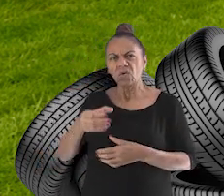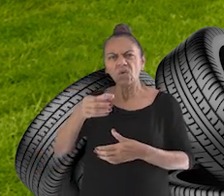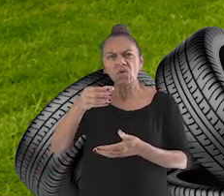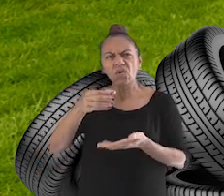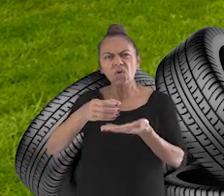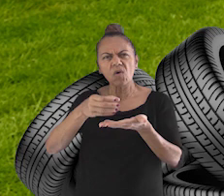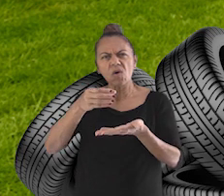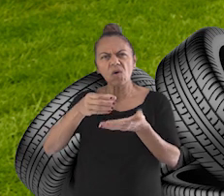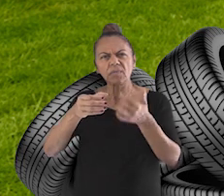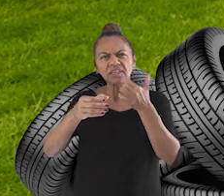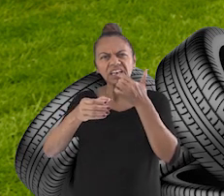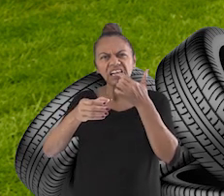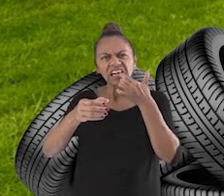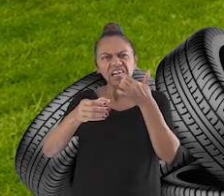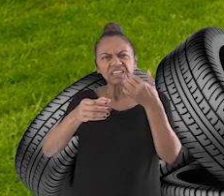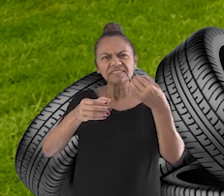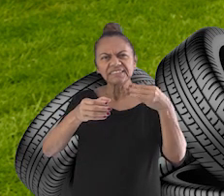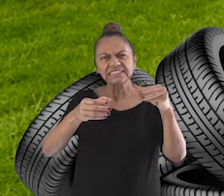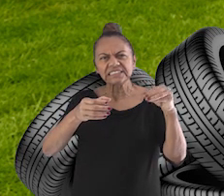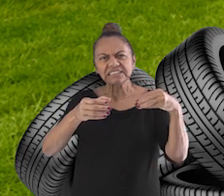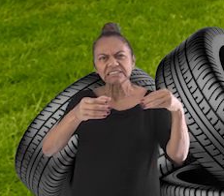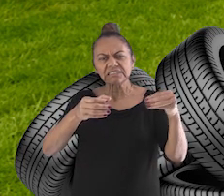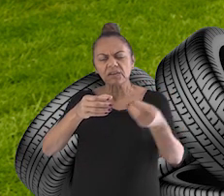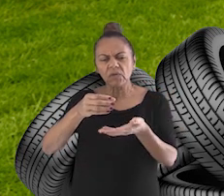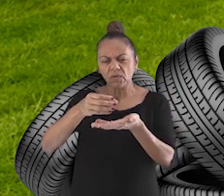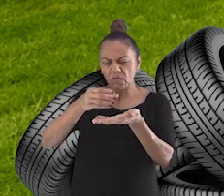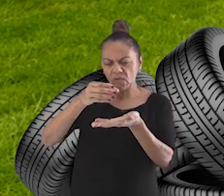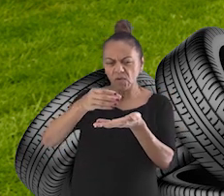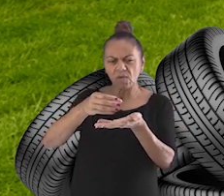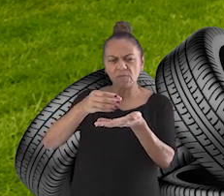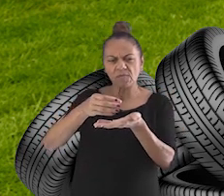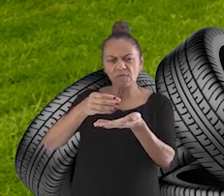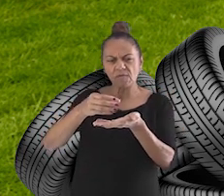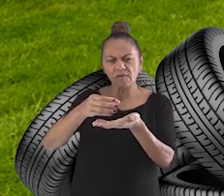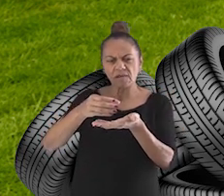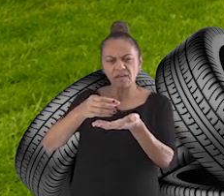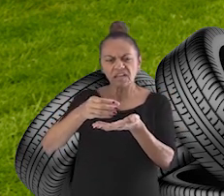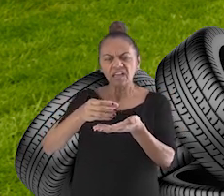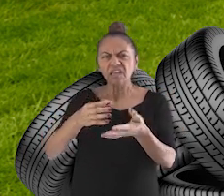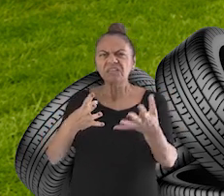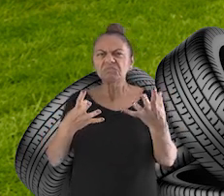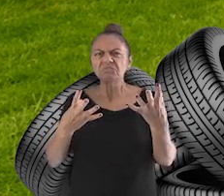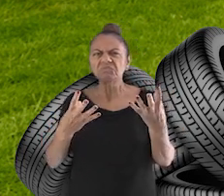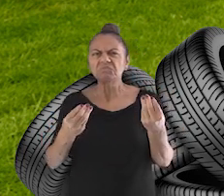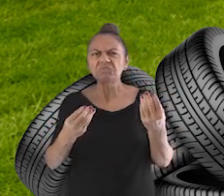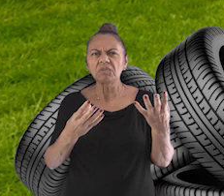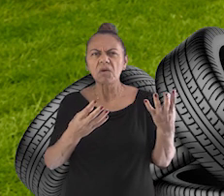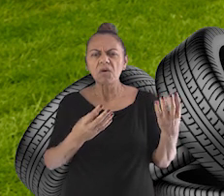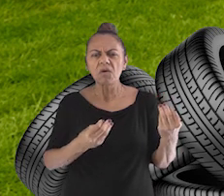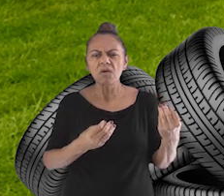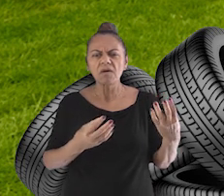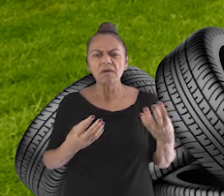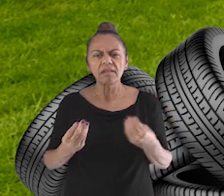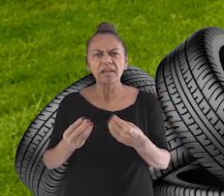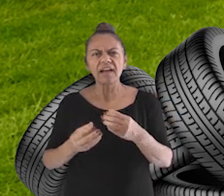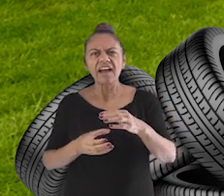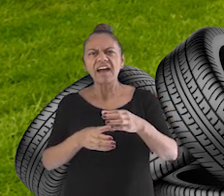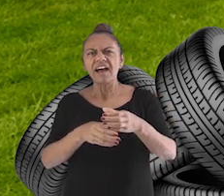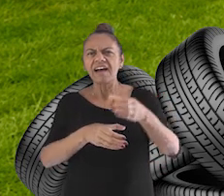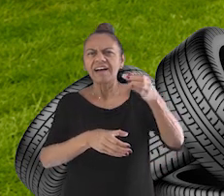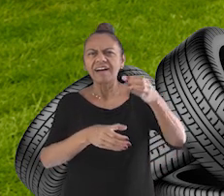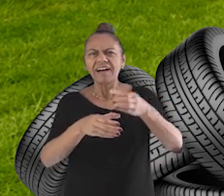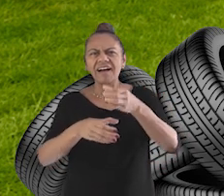Um copo descartável! Oh, não! E esse monte de garrafa aqui?